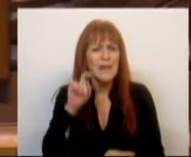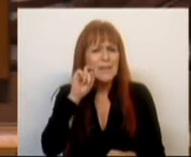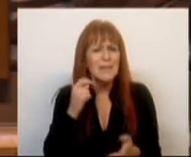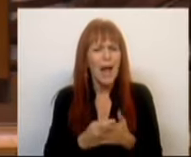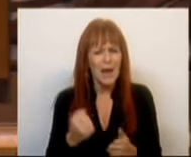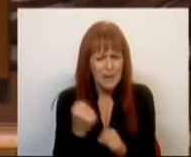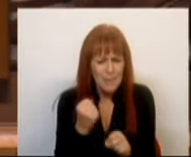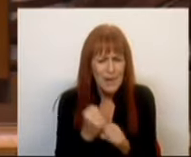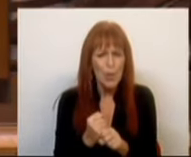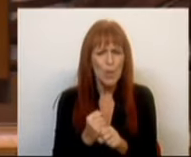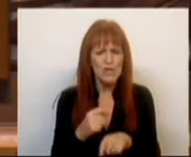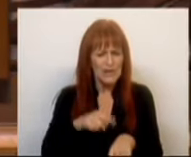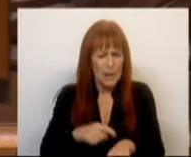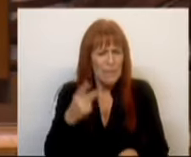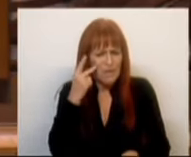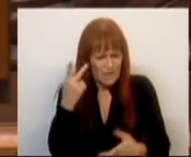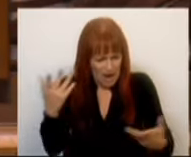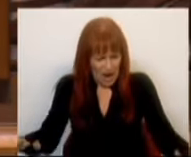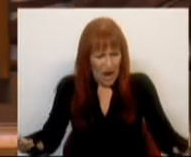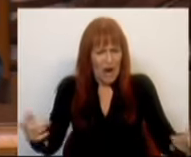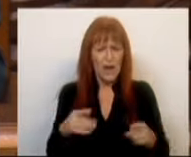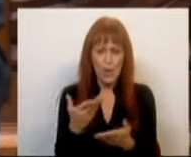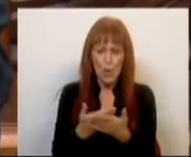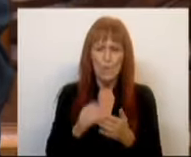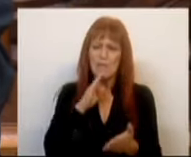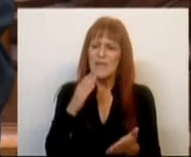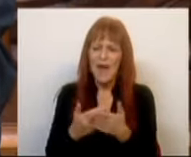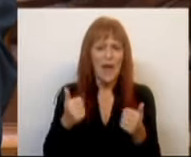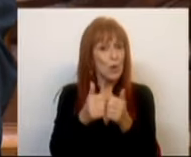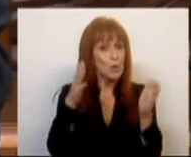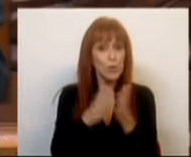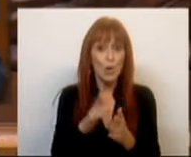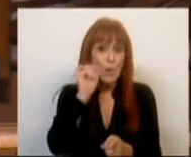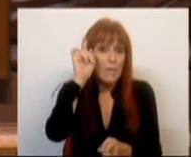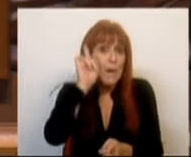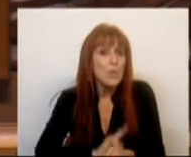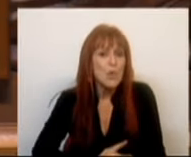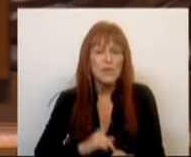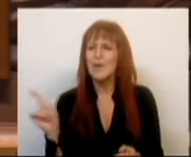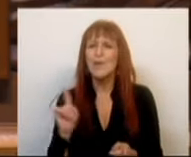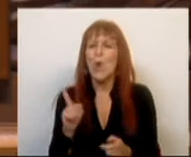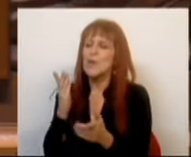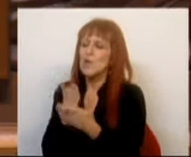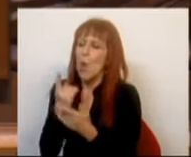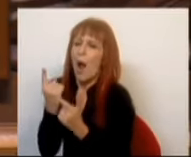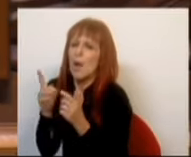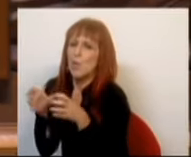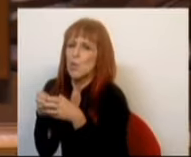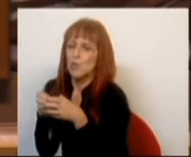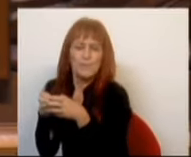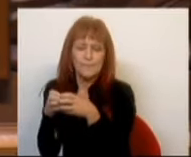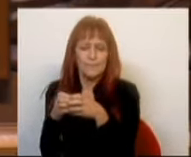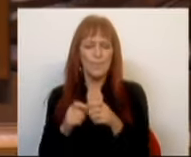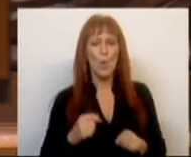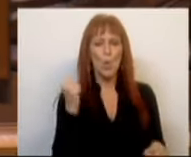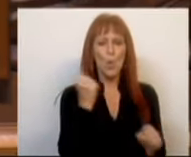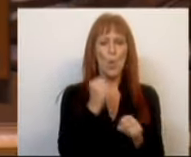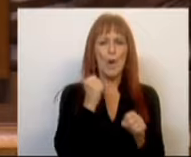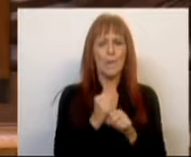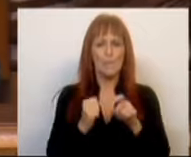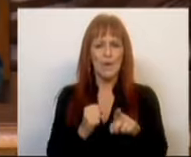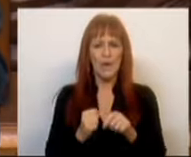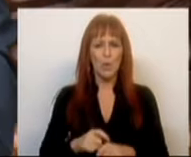emprego e tempo a viver, uma economia que sirva a todos e a todas e não só alguns. Um emprego